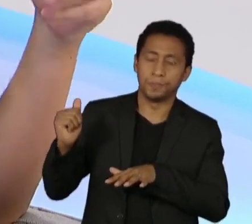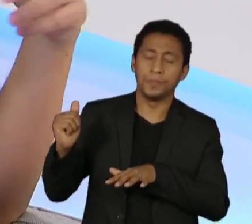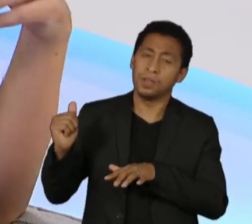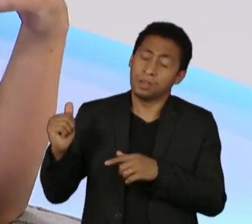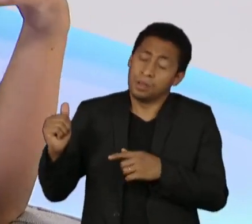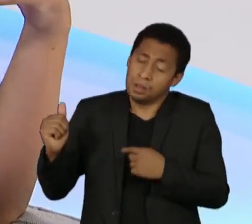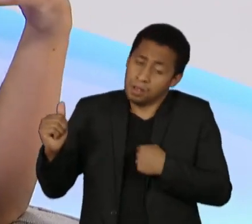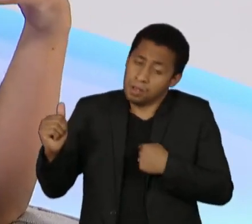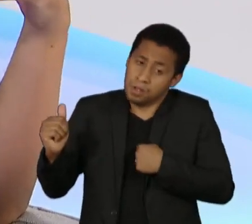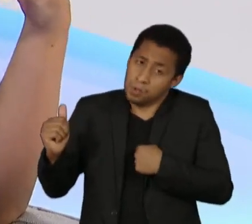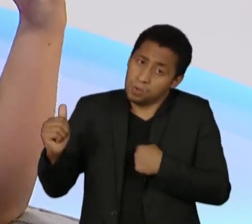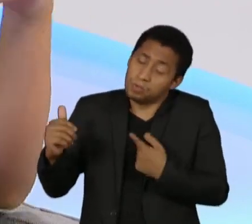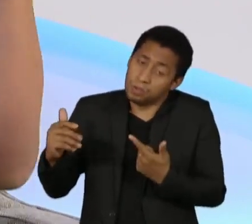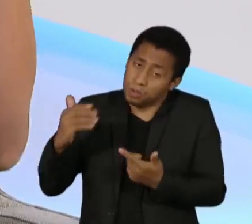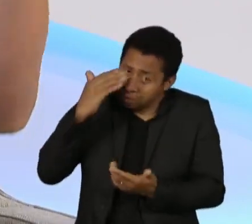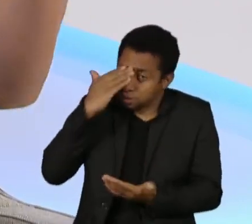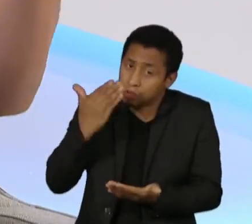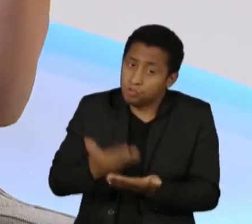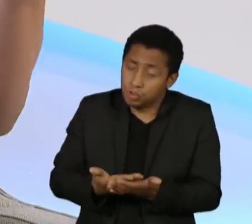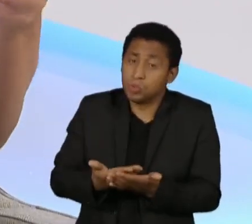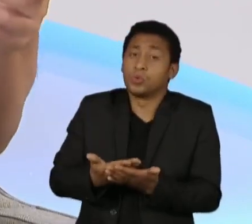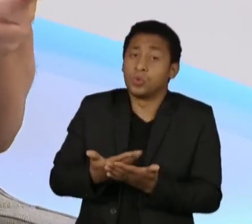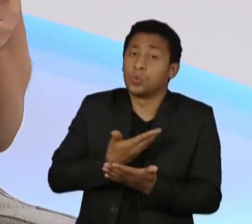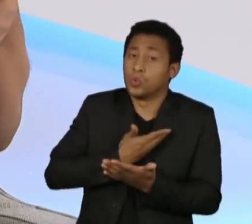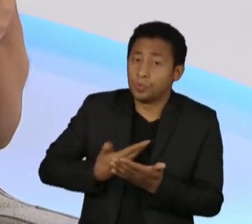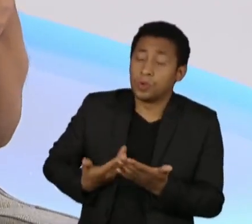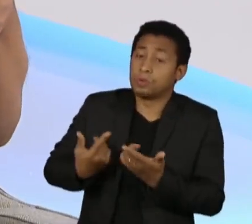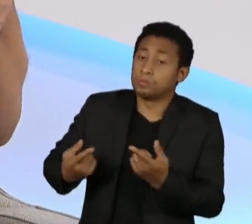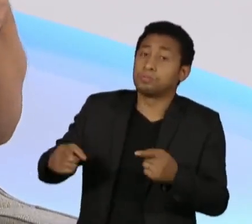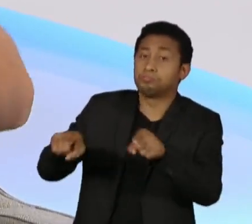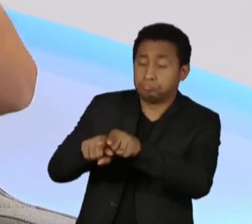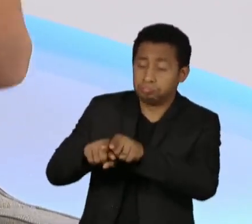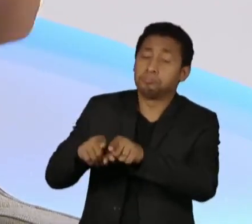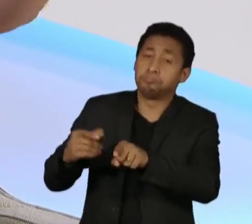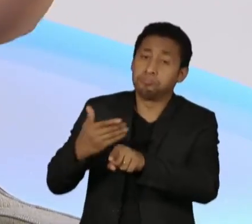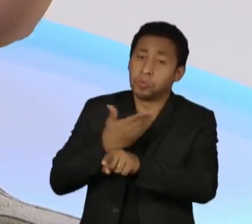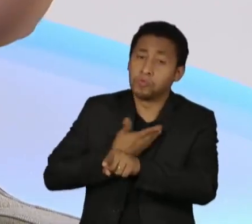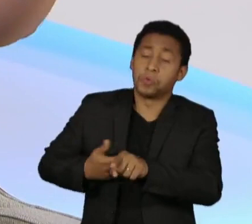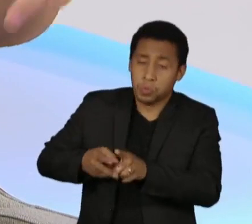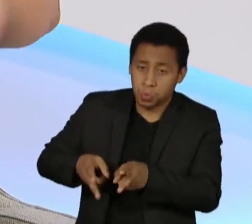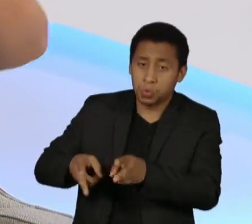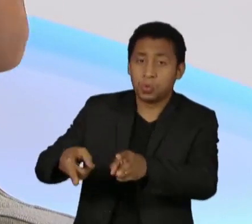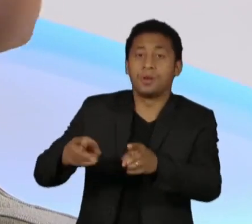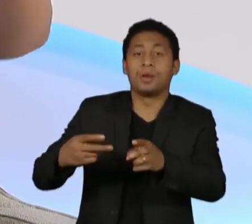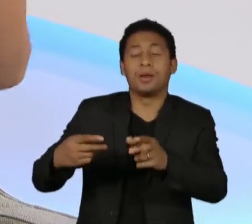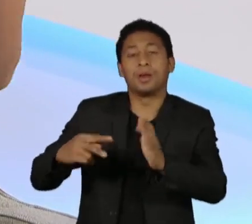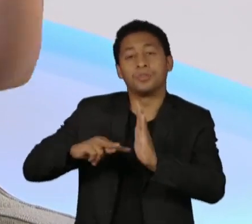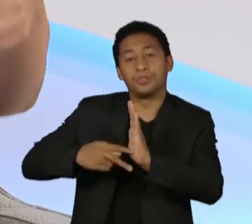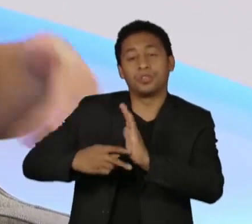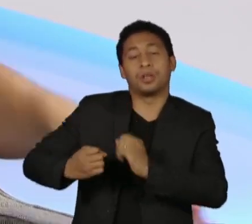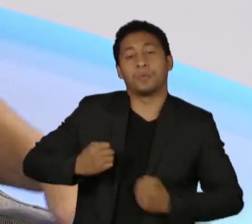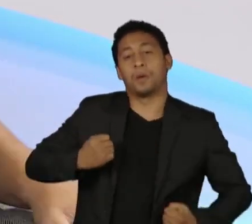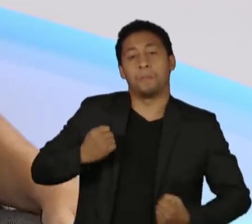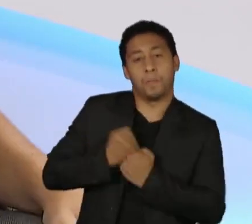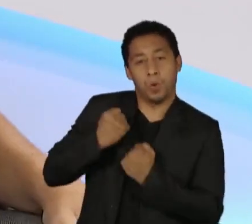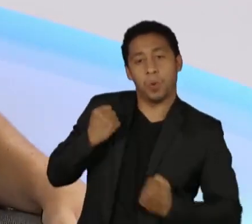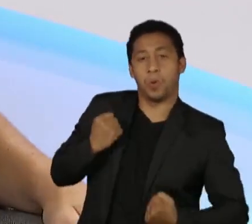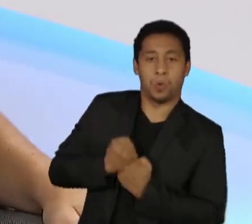estatista e eu sou apoiado pelo sindicato dos funcionários das estatais, enfim, uma coisa,